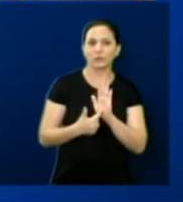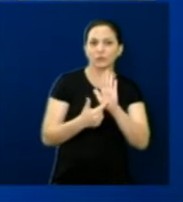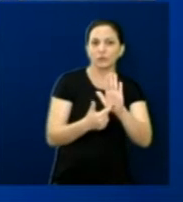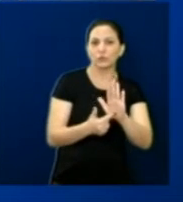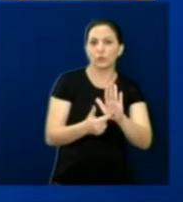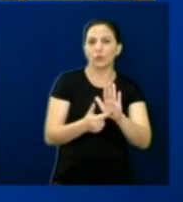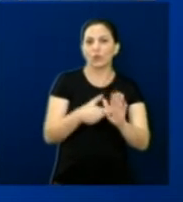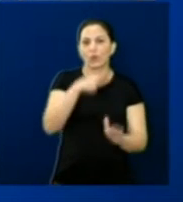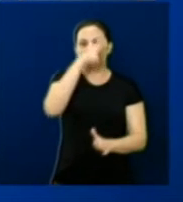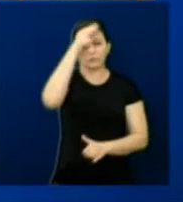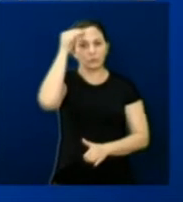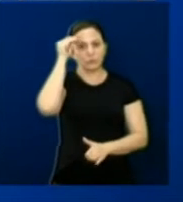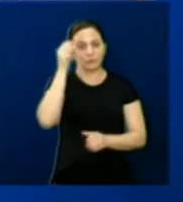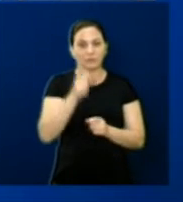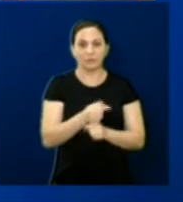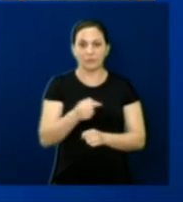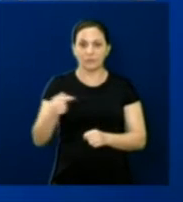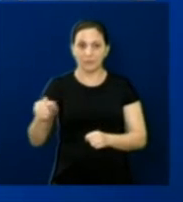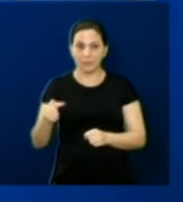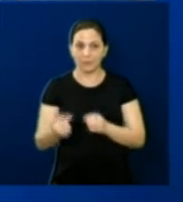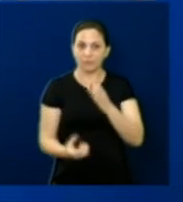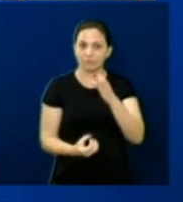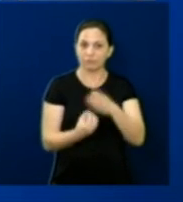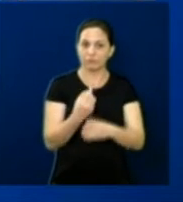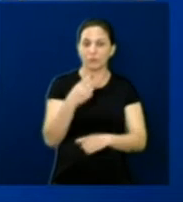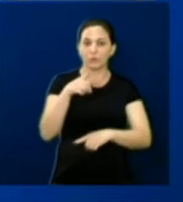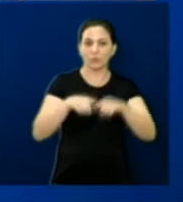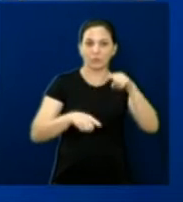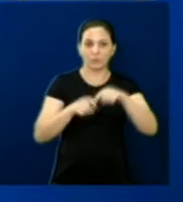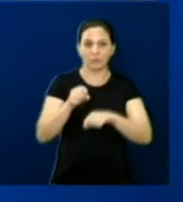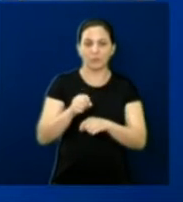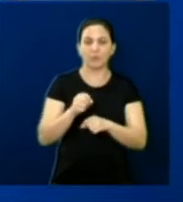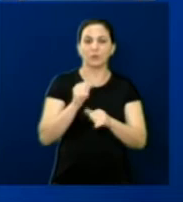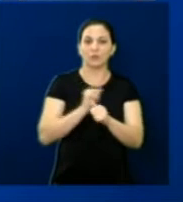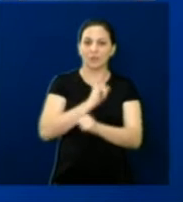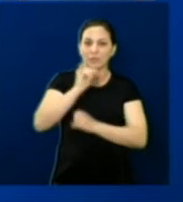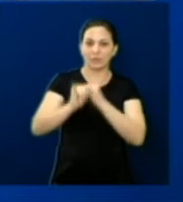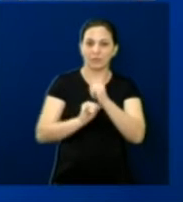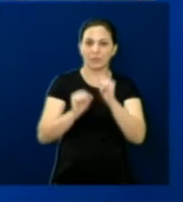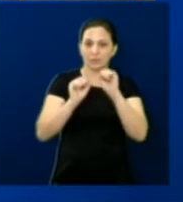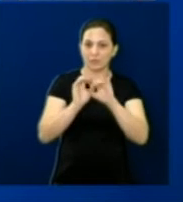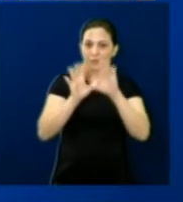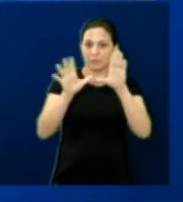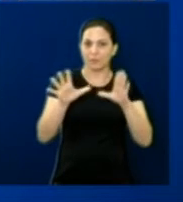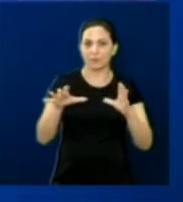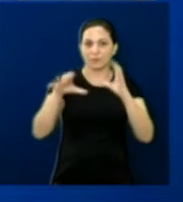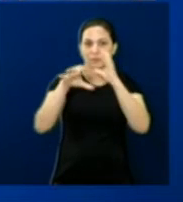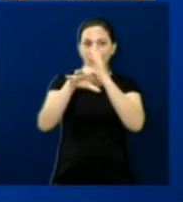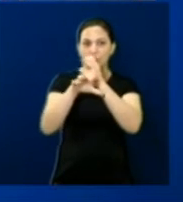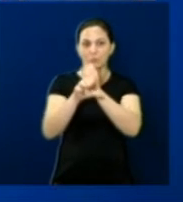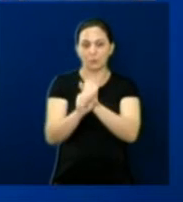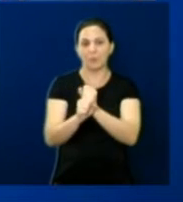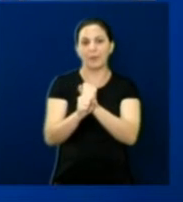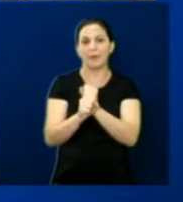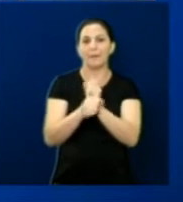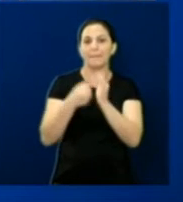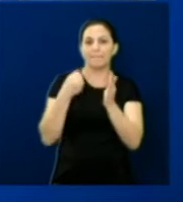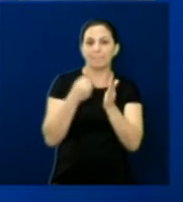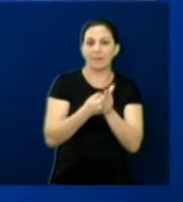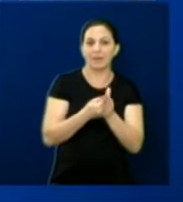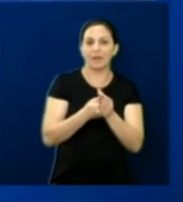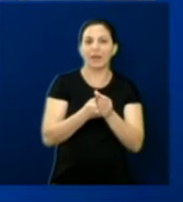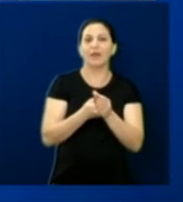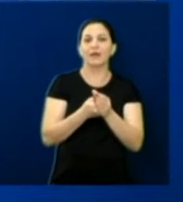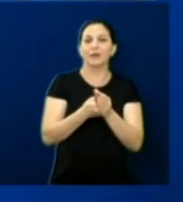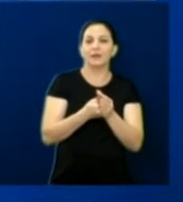Executivo, nesta semana, a criação de uma ferramenta no portal Transparência, utilizada para cálculo da passagem em nosso município, na